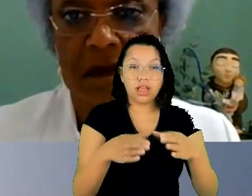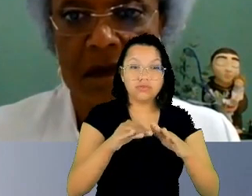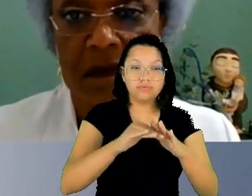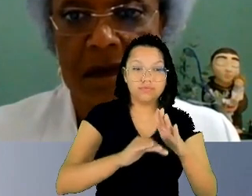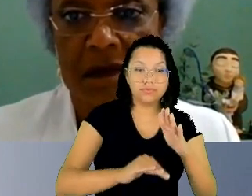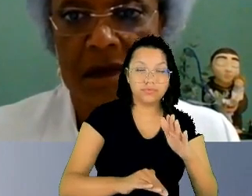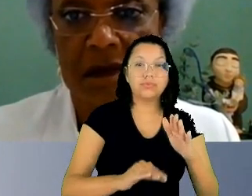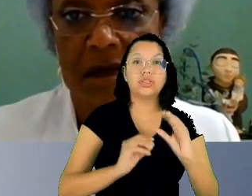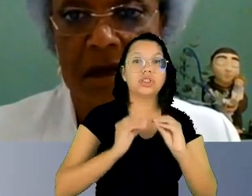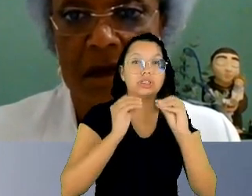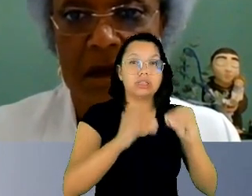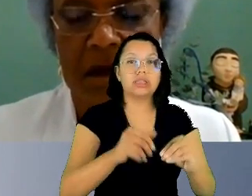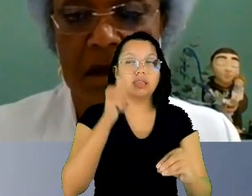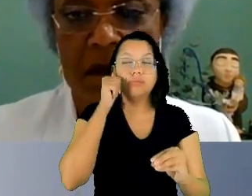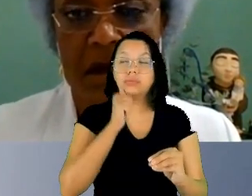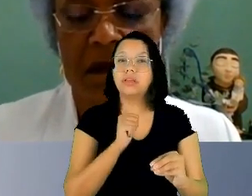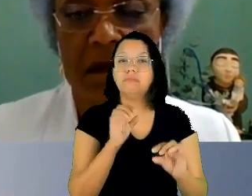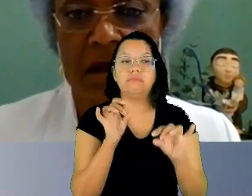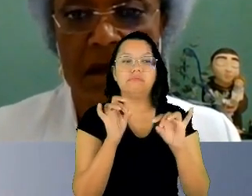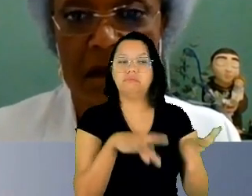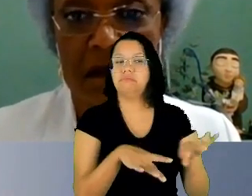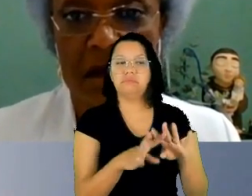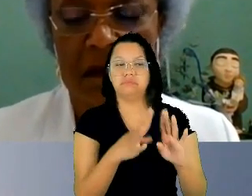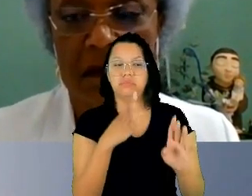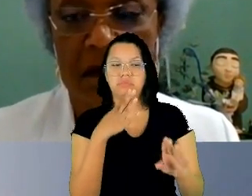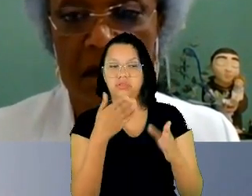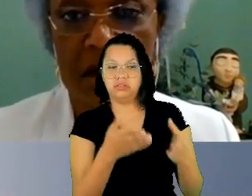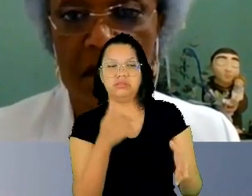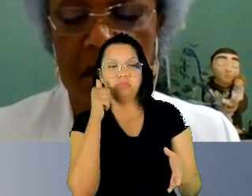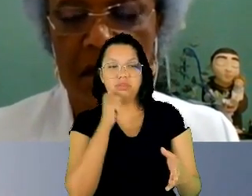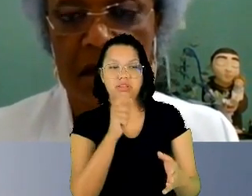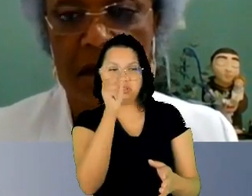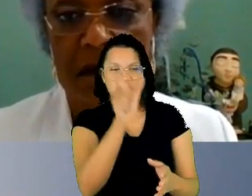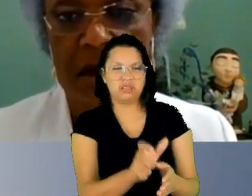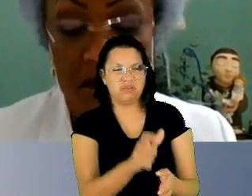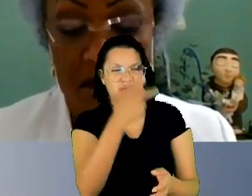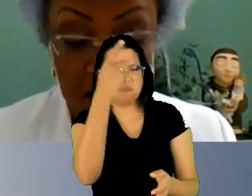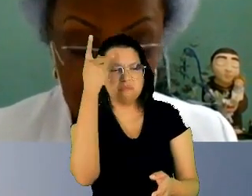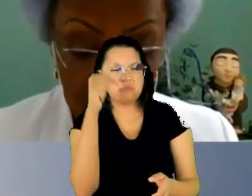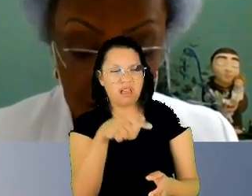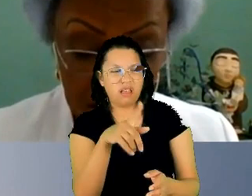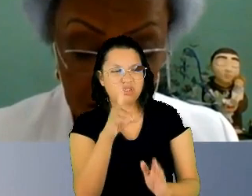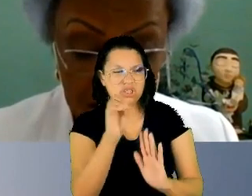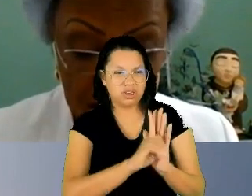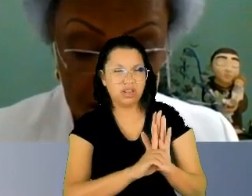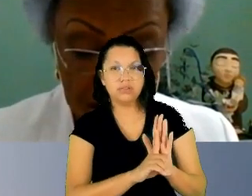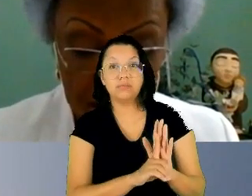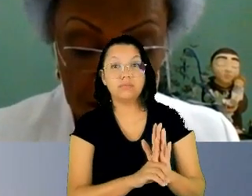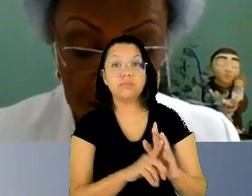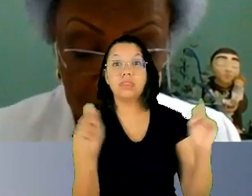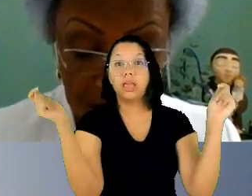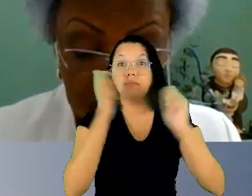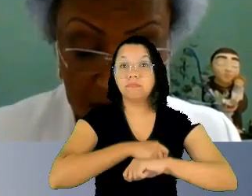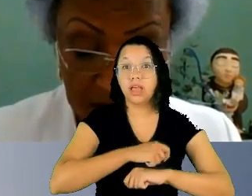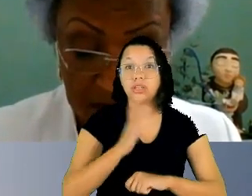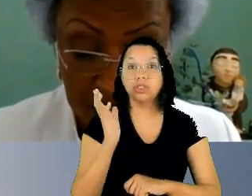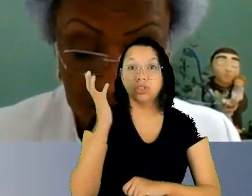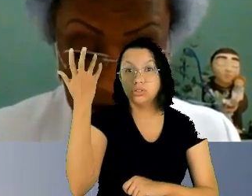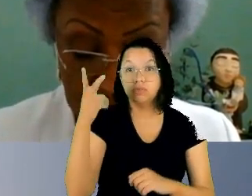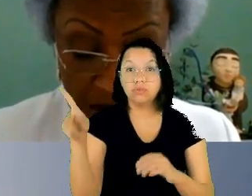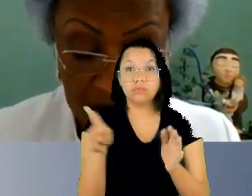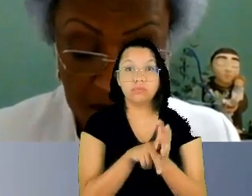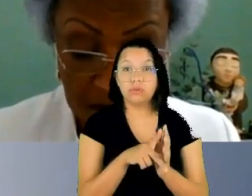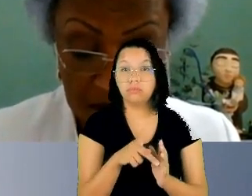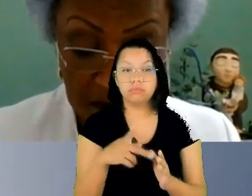reconhecer a mulher como um verdadeiro sujeito um sujeito capaz de tomar decisões sobre o seu próprio corpo e aqui a importância da